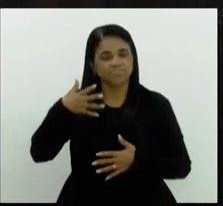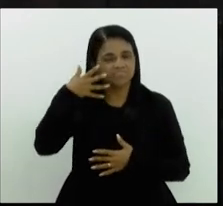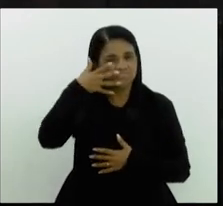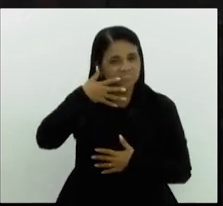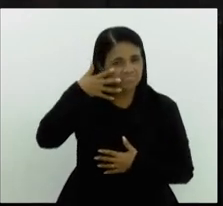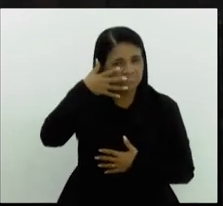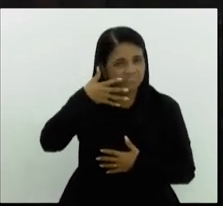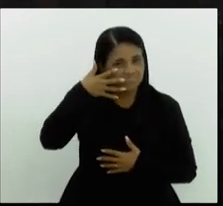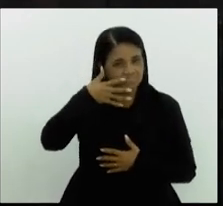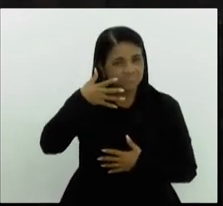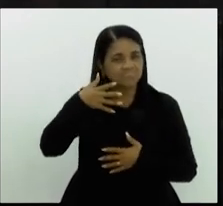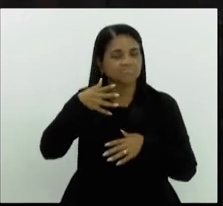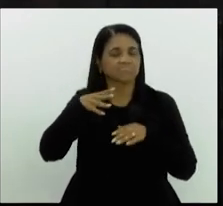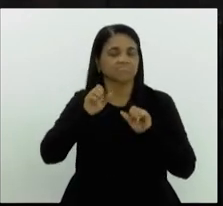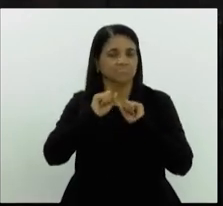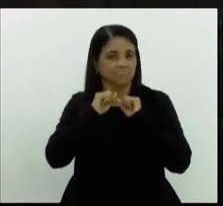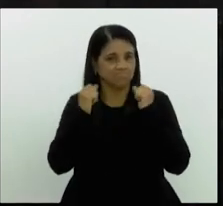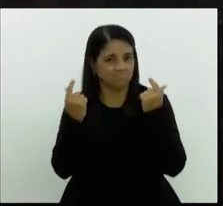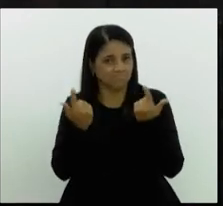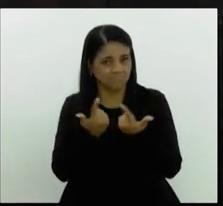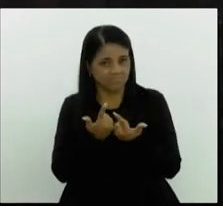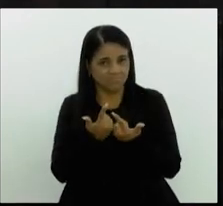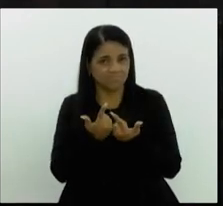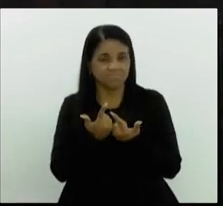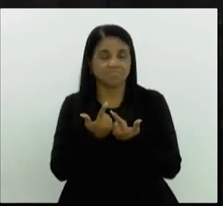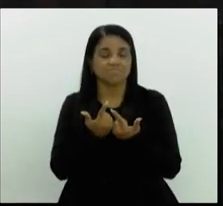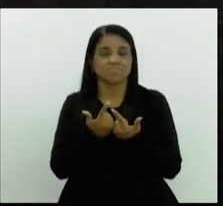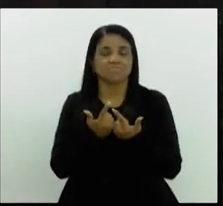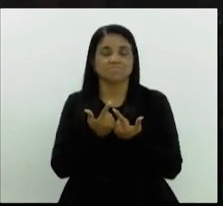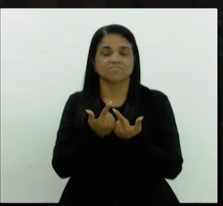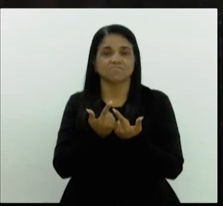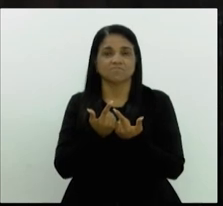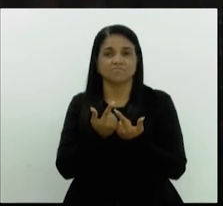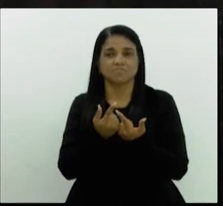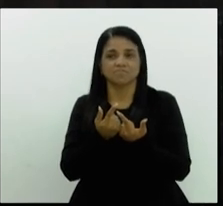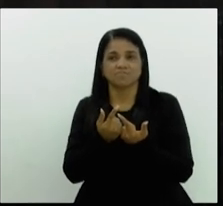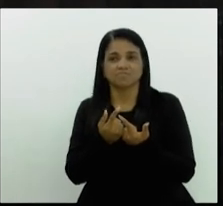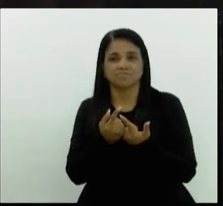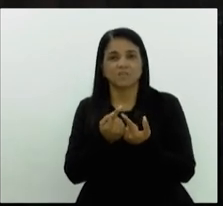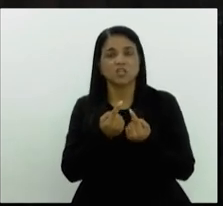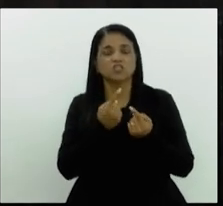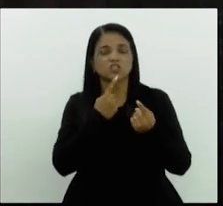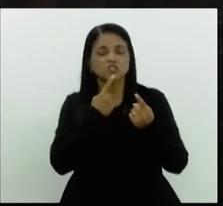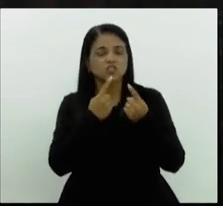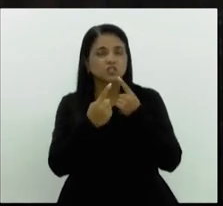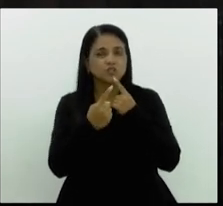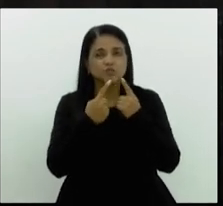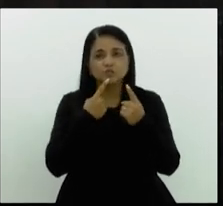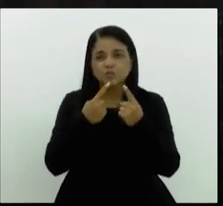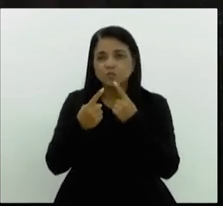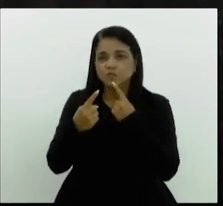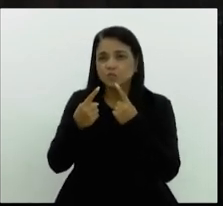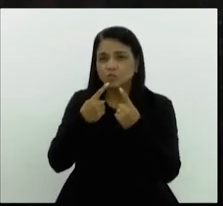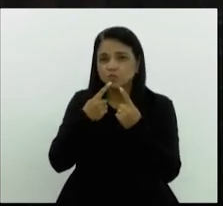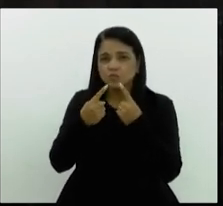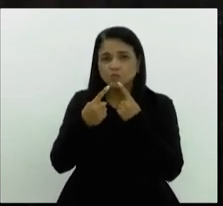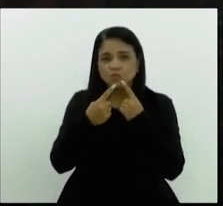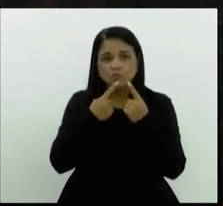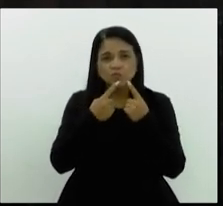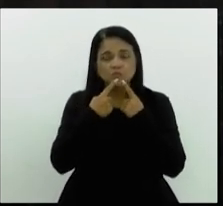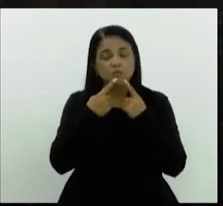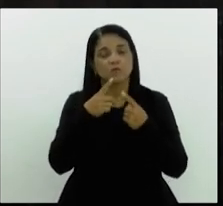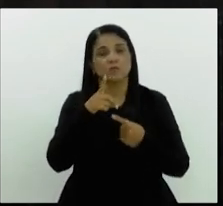Legislativa do Estado do Rio de Janeiro é para a gente dialogar um pouco sobre a